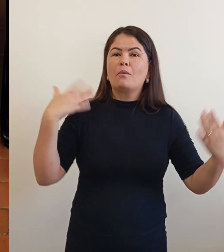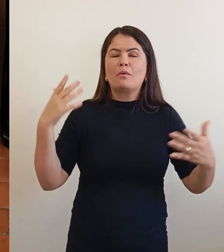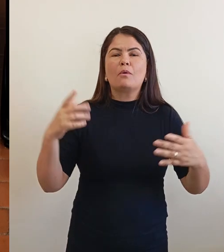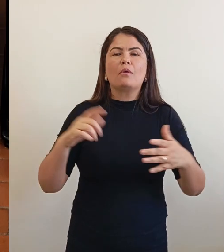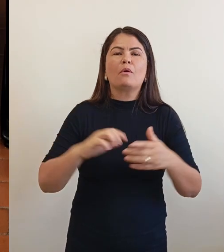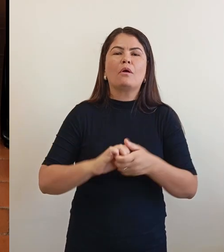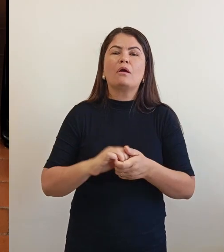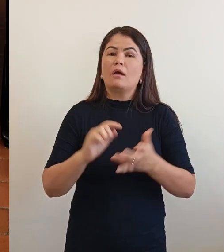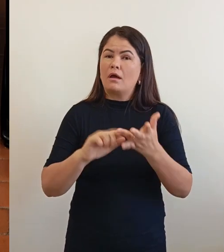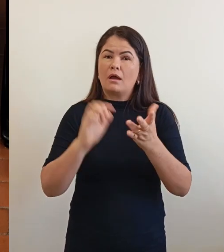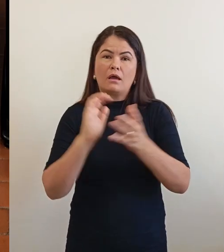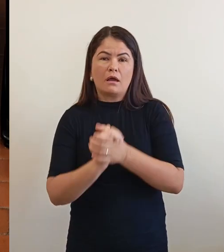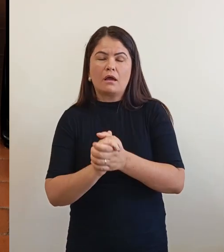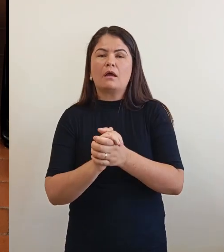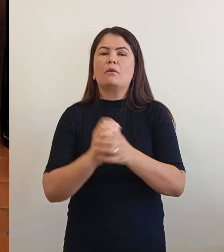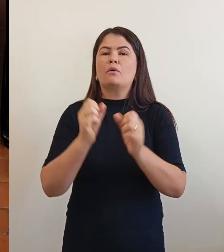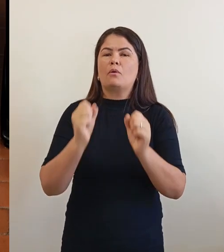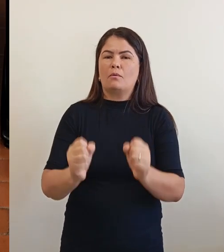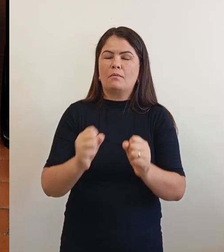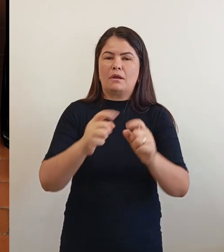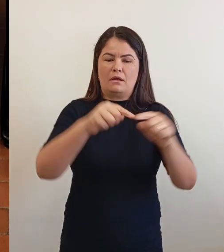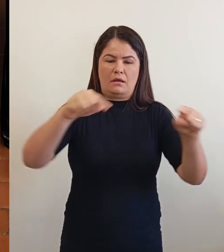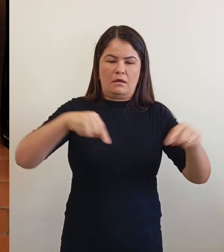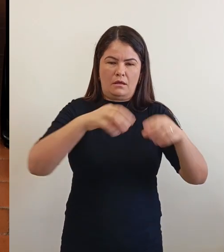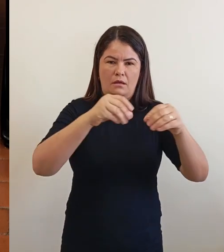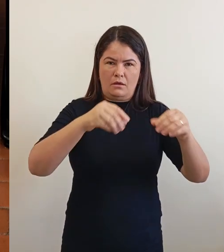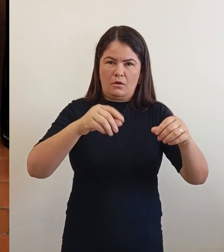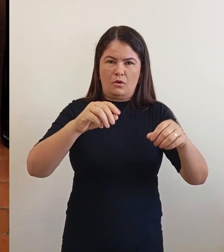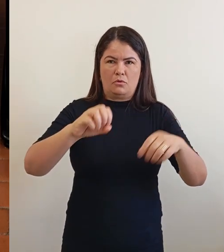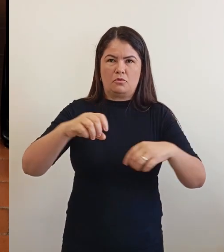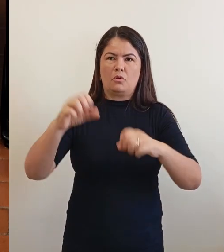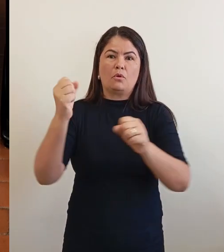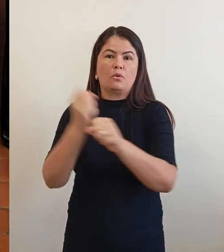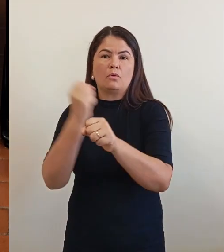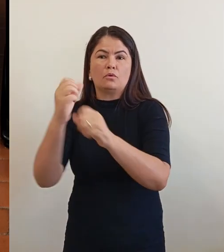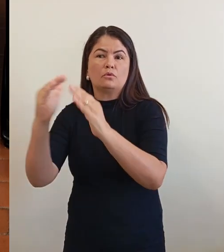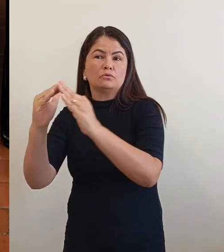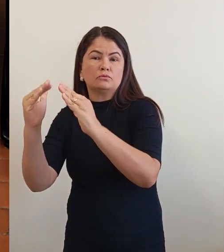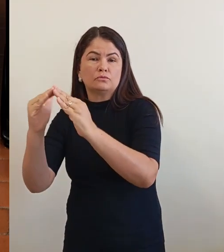casar, poder comprar seu lote, construir sua casa. Então é isso aí.